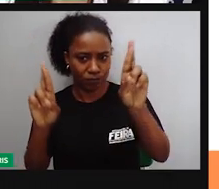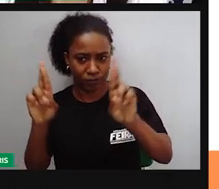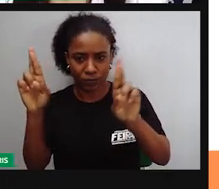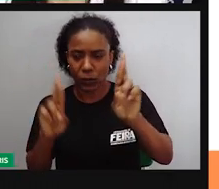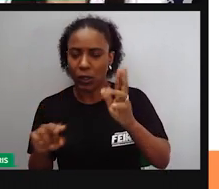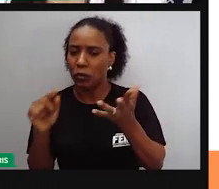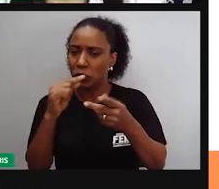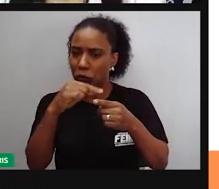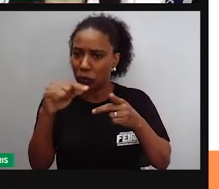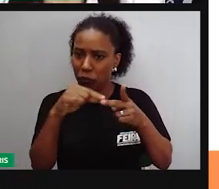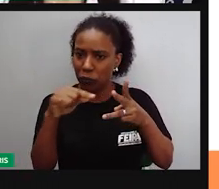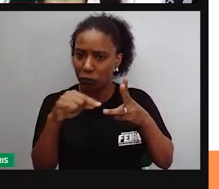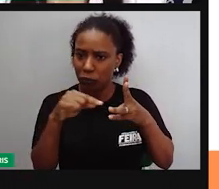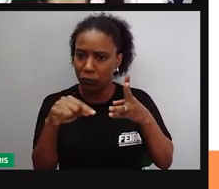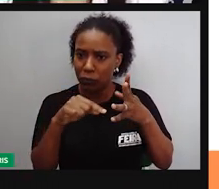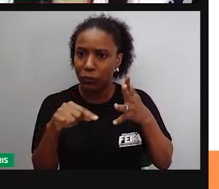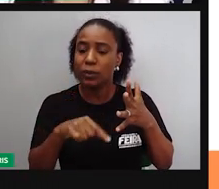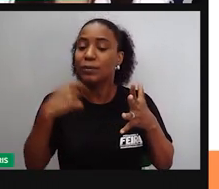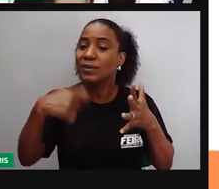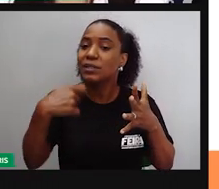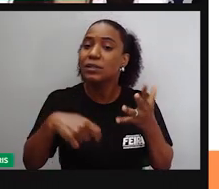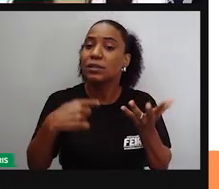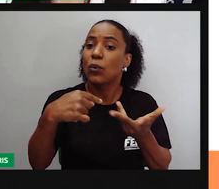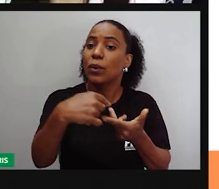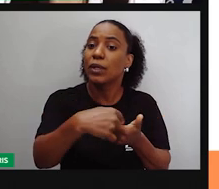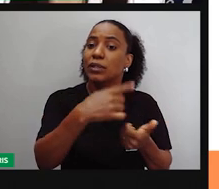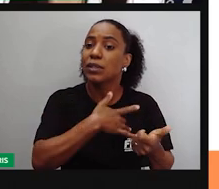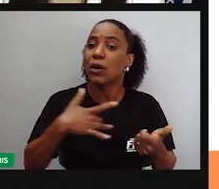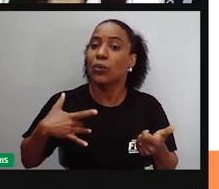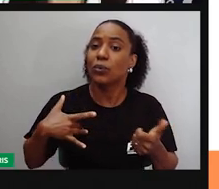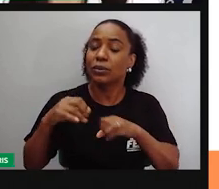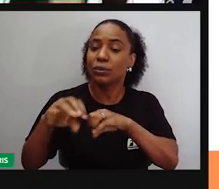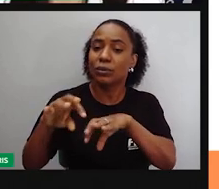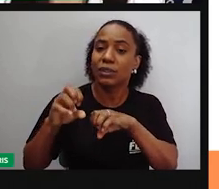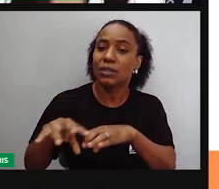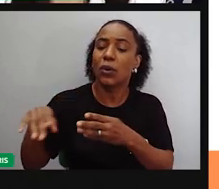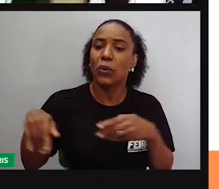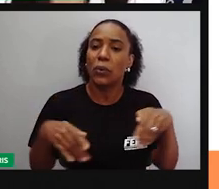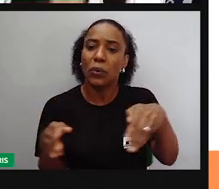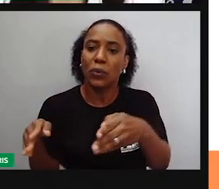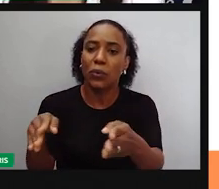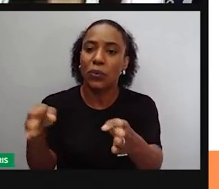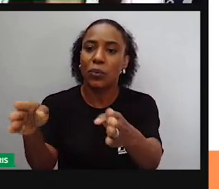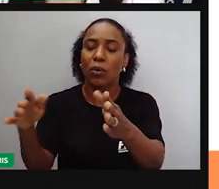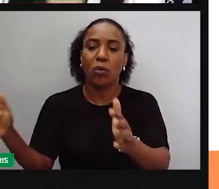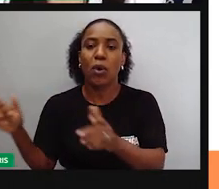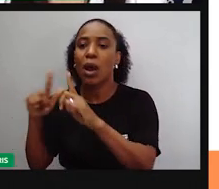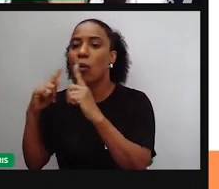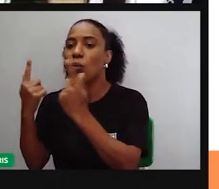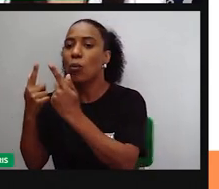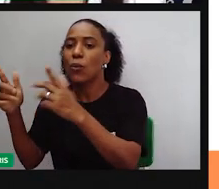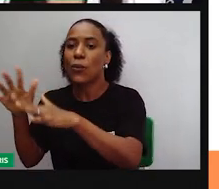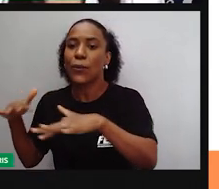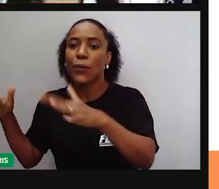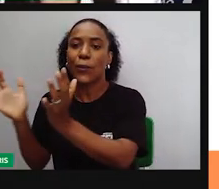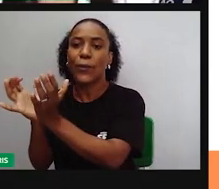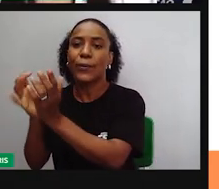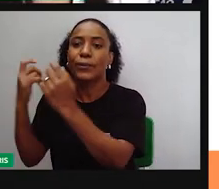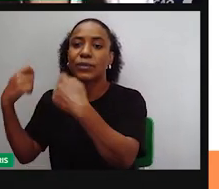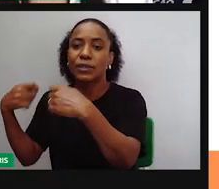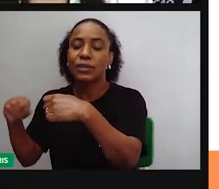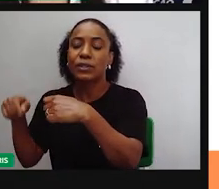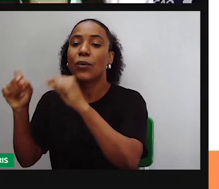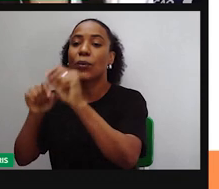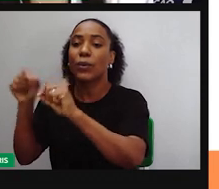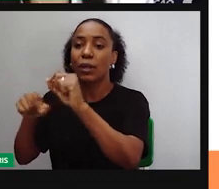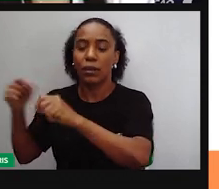serviços de saúde, de educação, de pavimentação, que aquele grupo precisa. Então, olha, está precisando